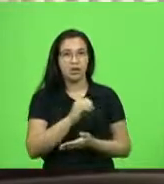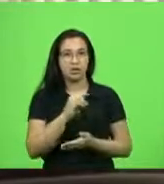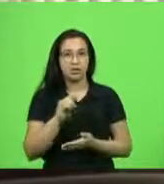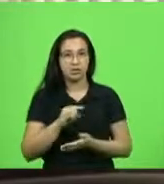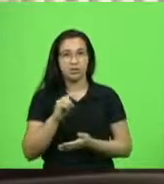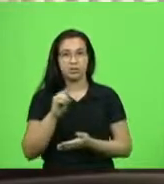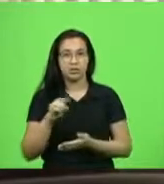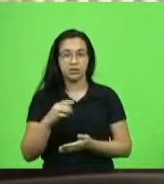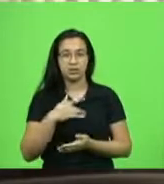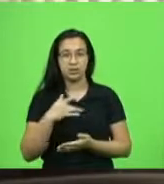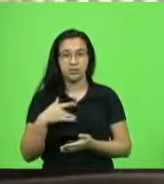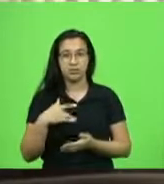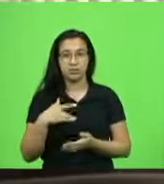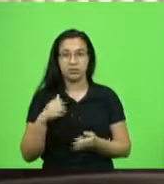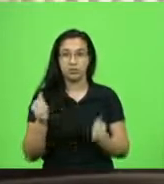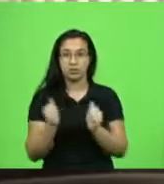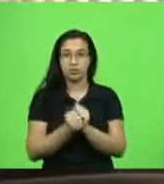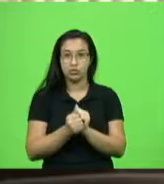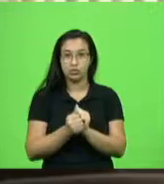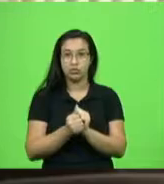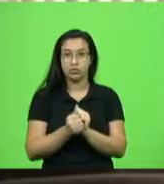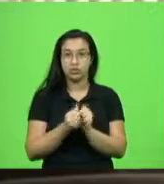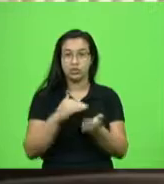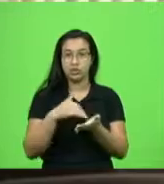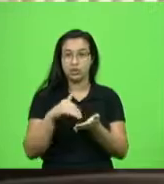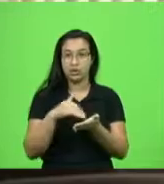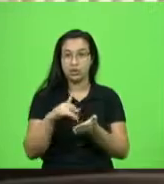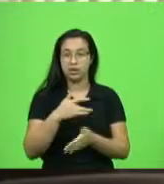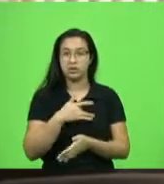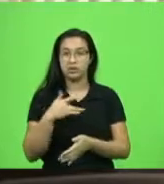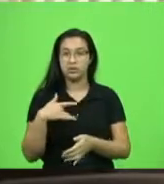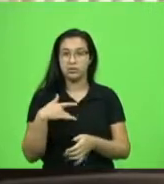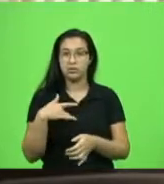governo do Estado, a Secretaria Estadual de Saúde,